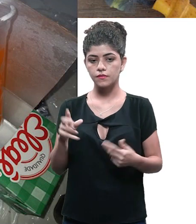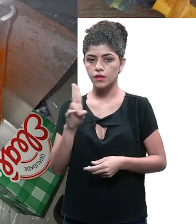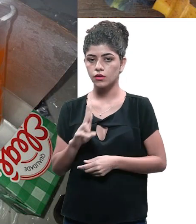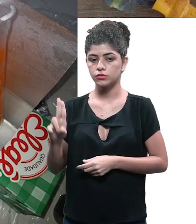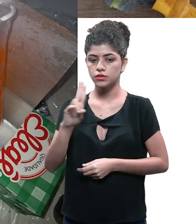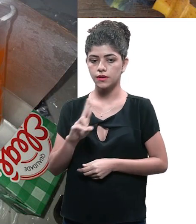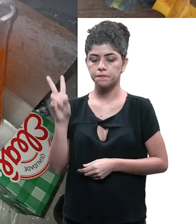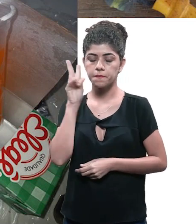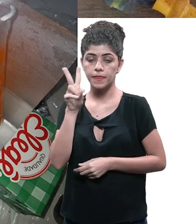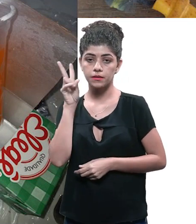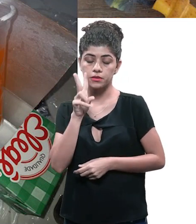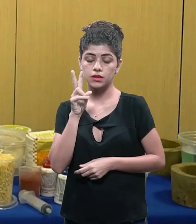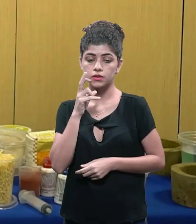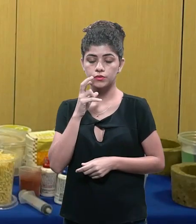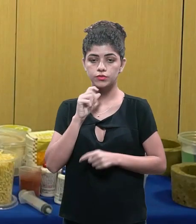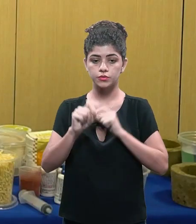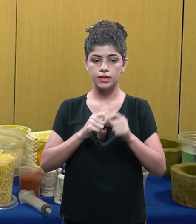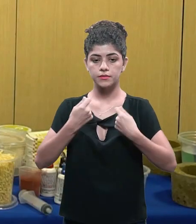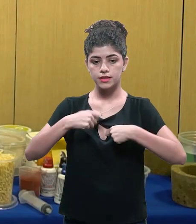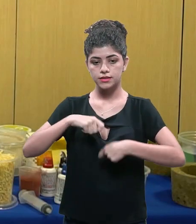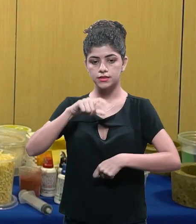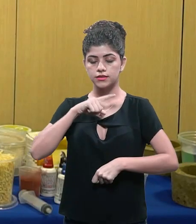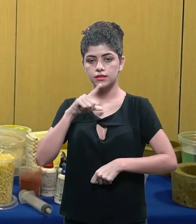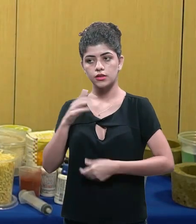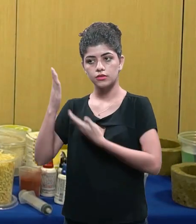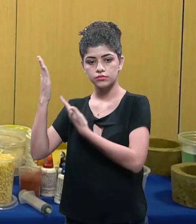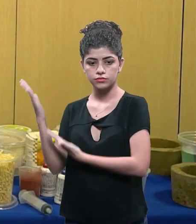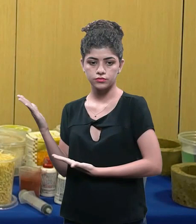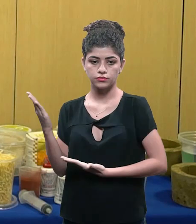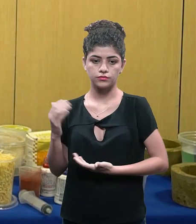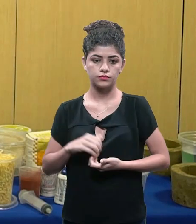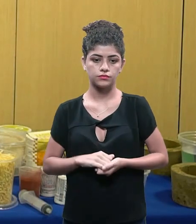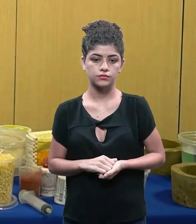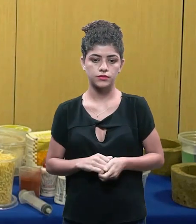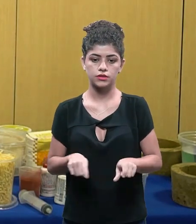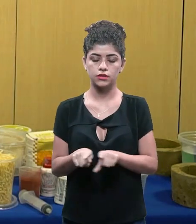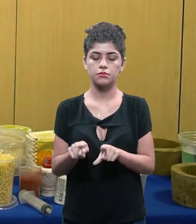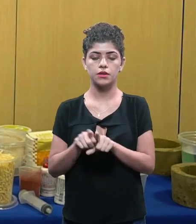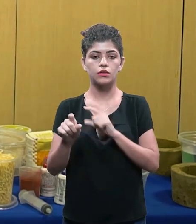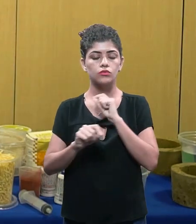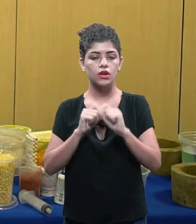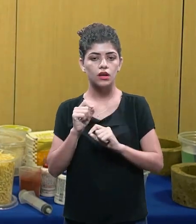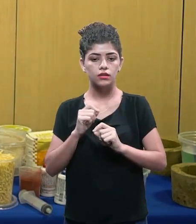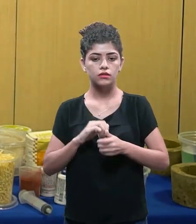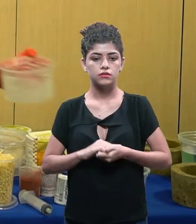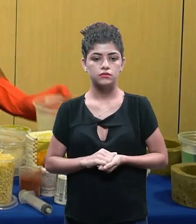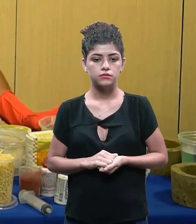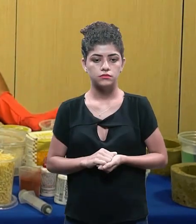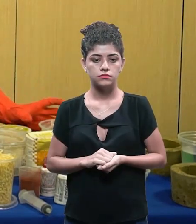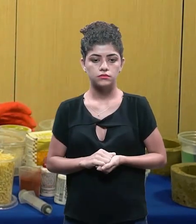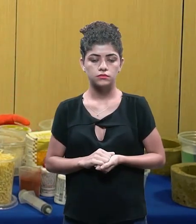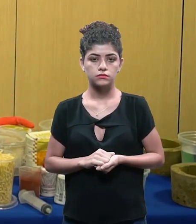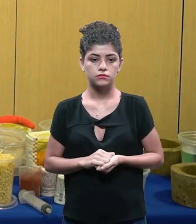objetos que a gente quer utilizar como forma então lembrando se é vaso você precisa ter a forma externa certo e o que vai